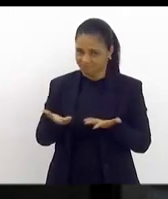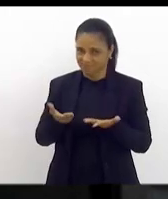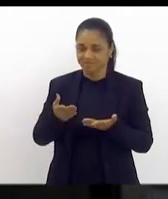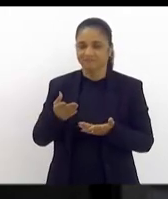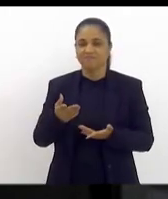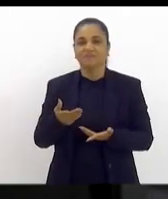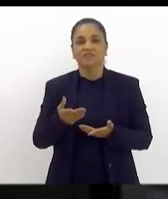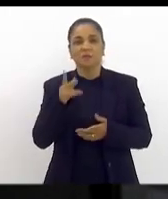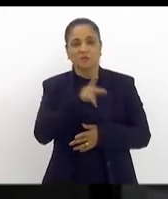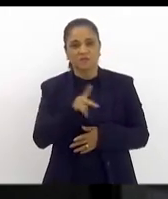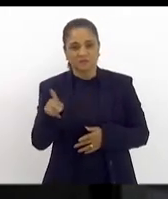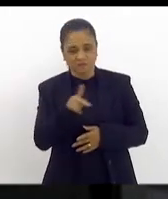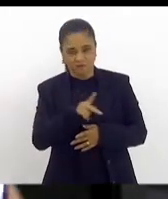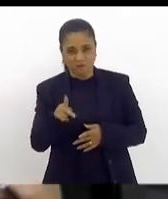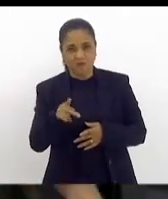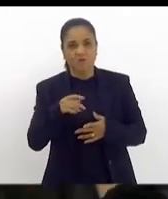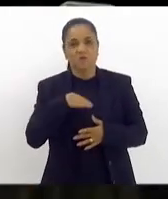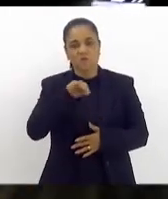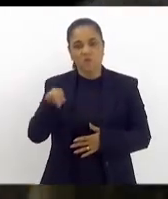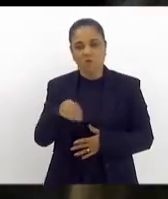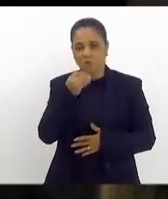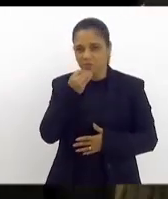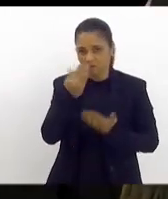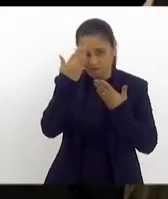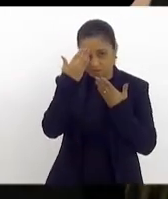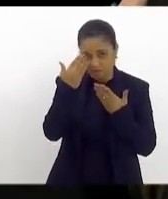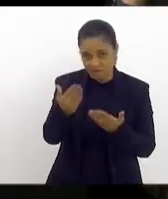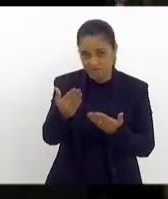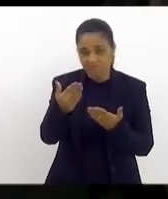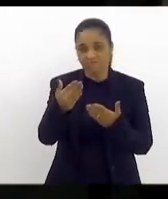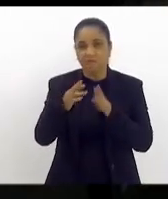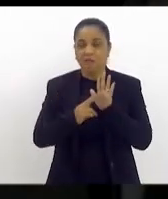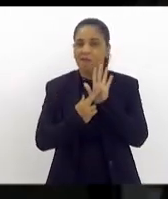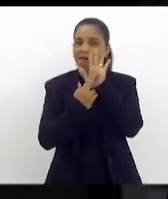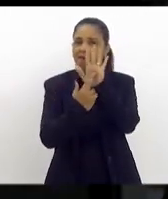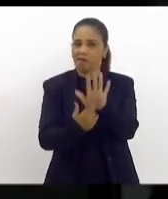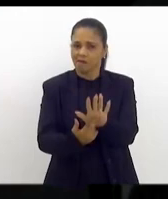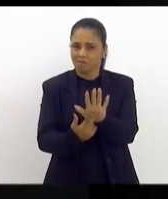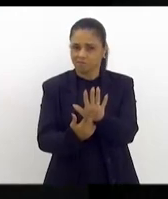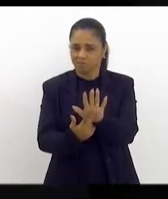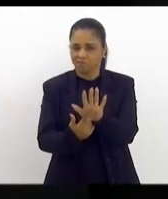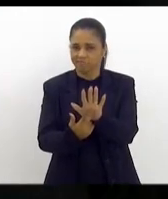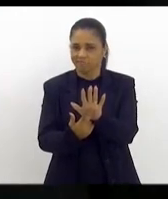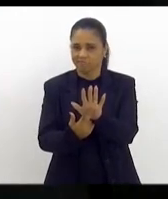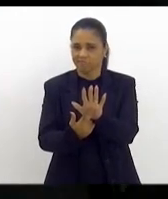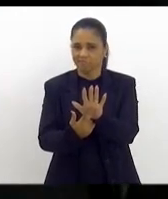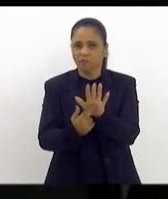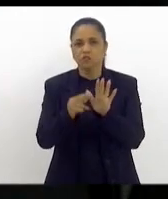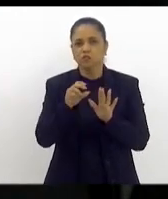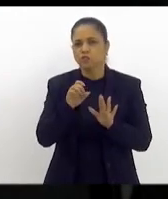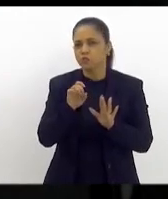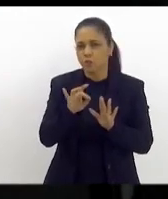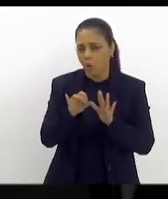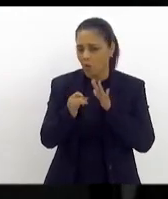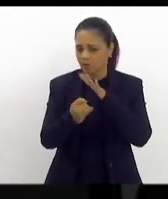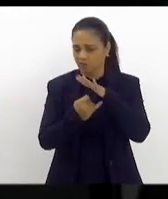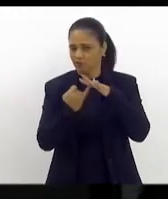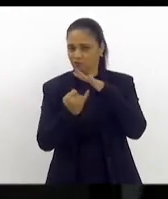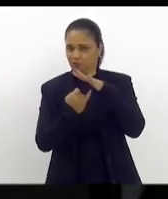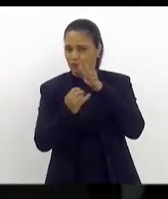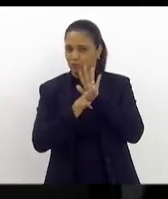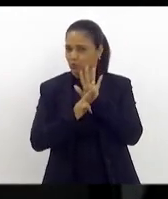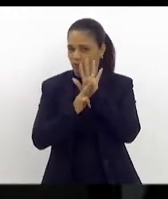a oportunidade de estar podendo representar não só o Instituto Autismo do Rio de Janeiro,